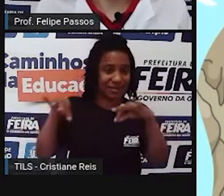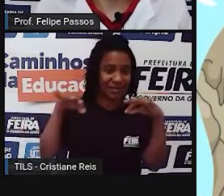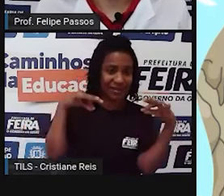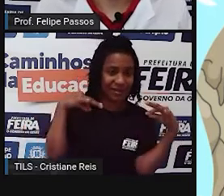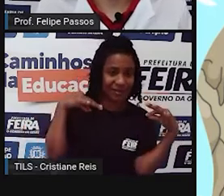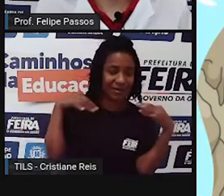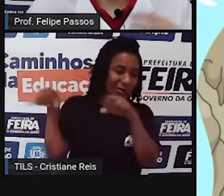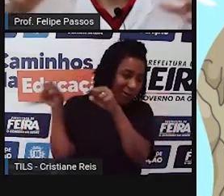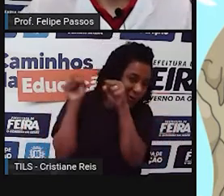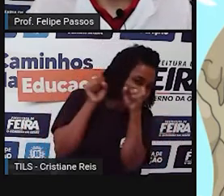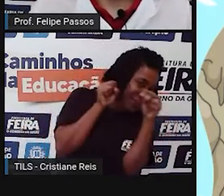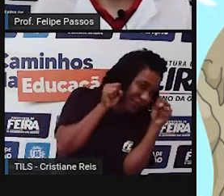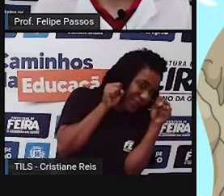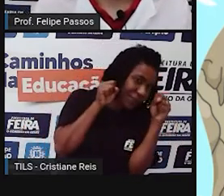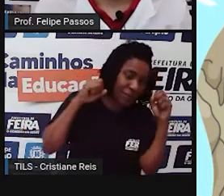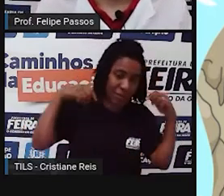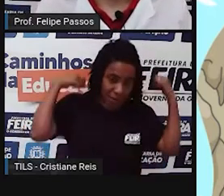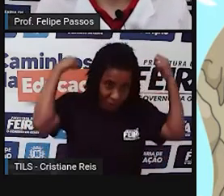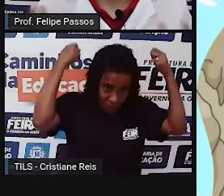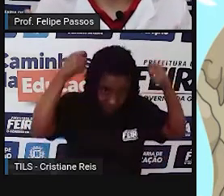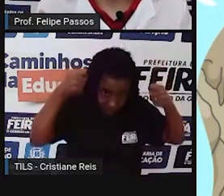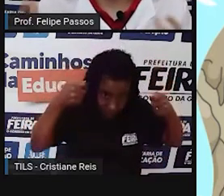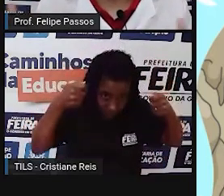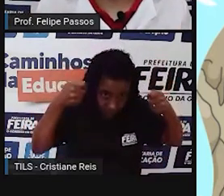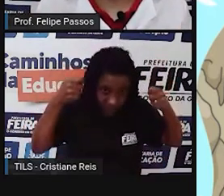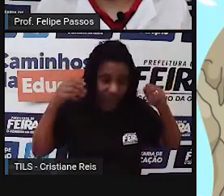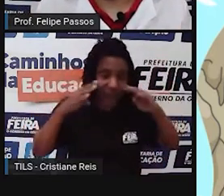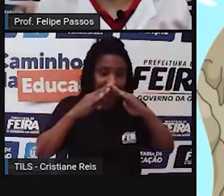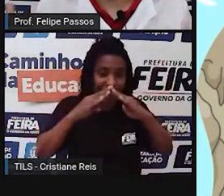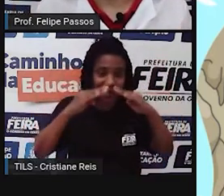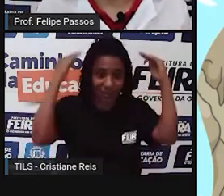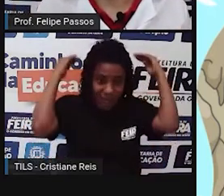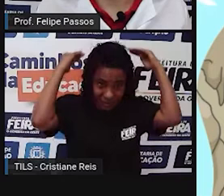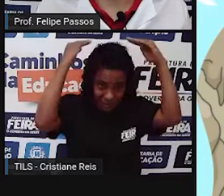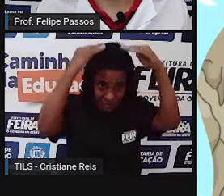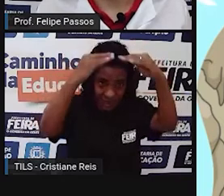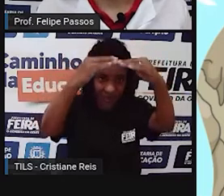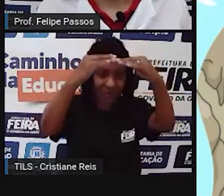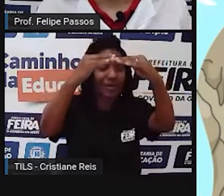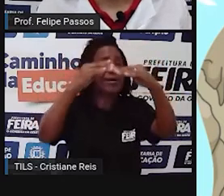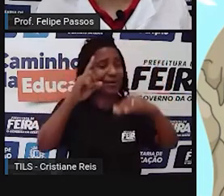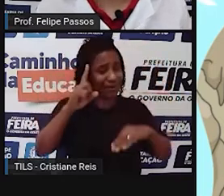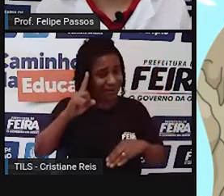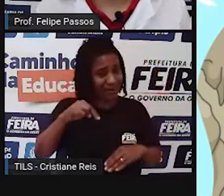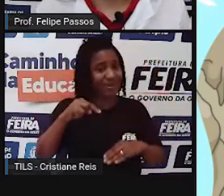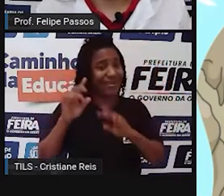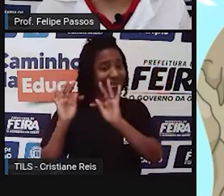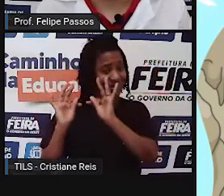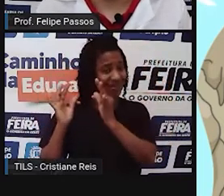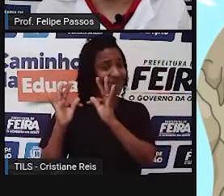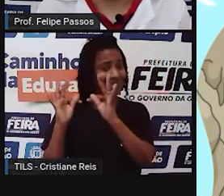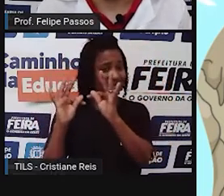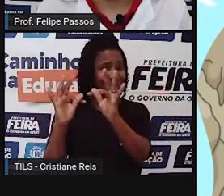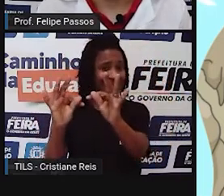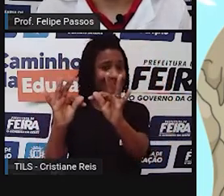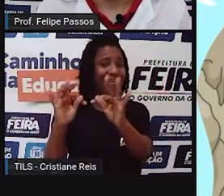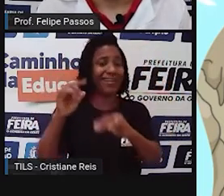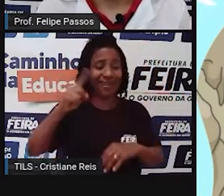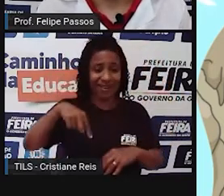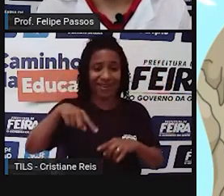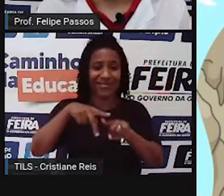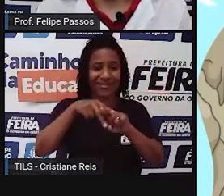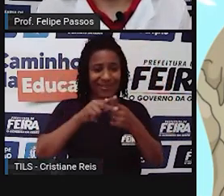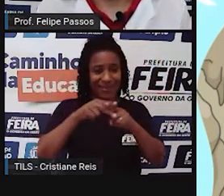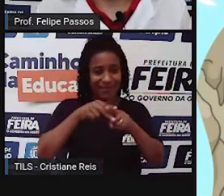sobre a cabeça. Então, um lugar, uma casa, um telhado onde você possa se proteger, de certa forma também é uma ferramenta,